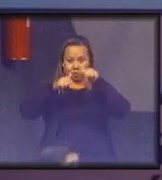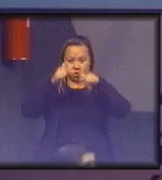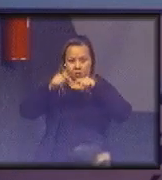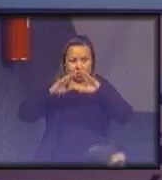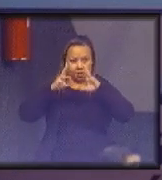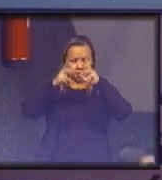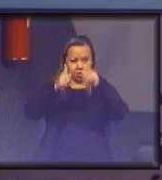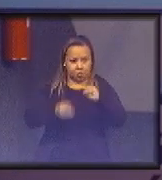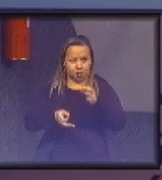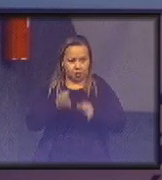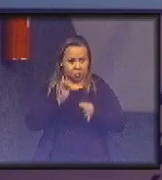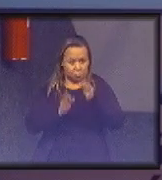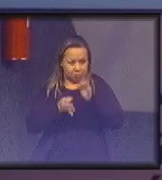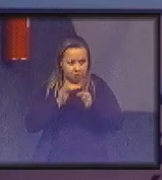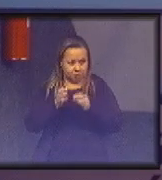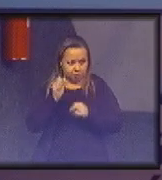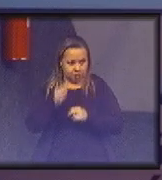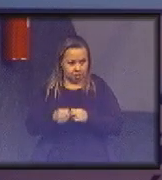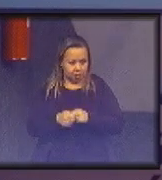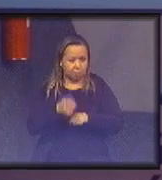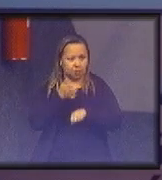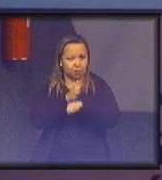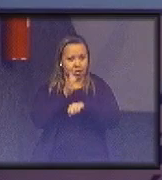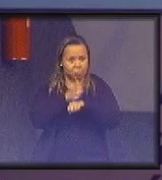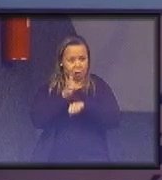servidores, os terceirizados, os estagiários.